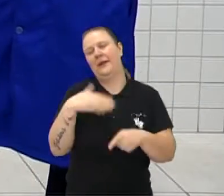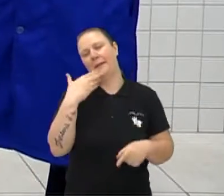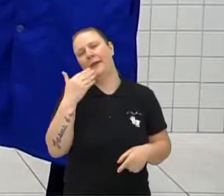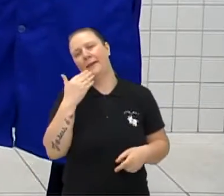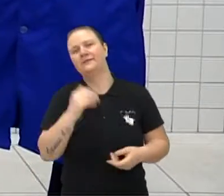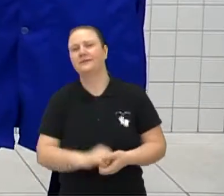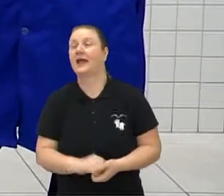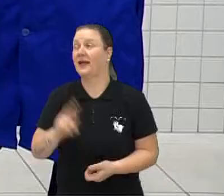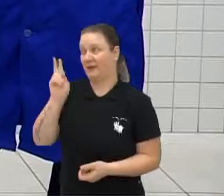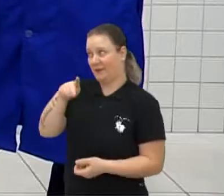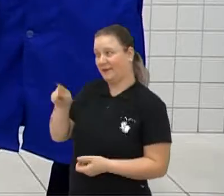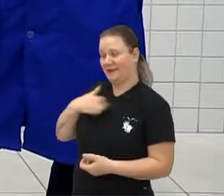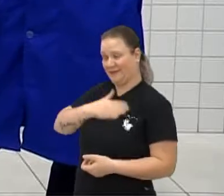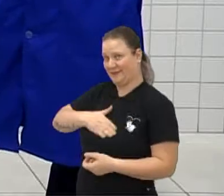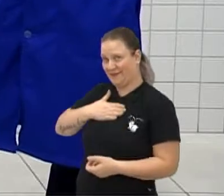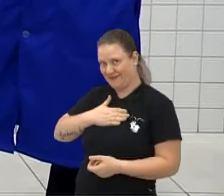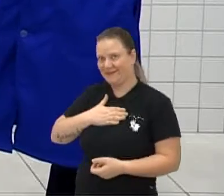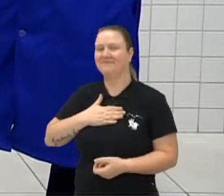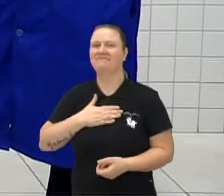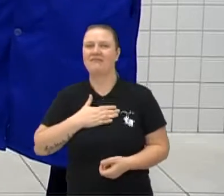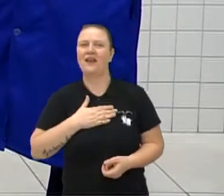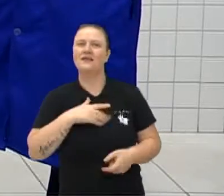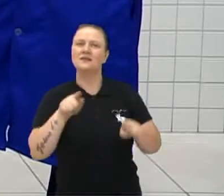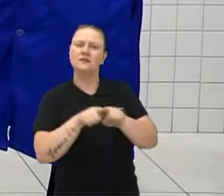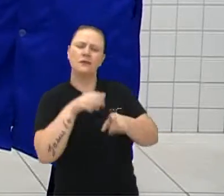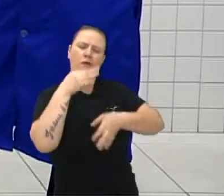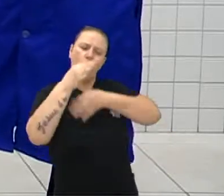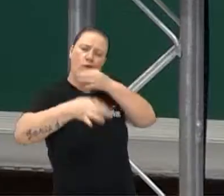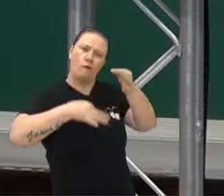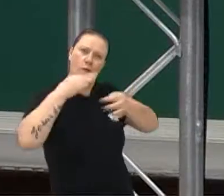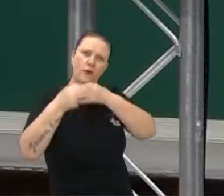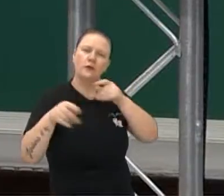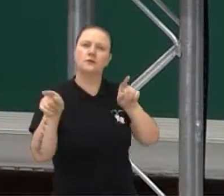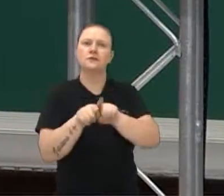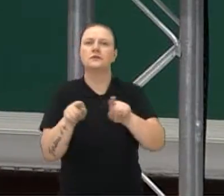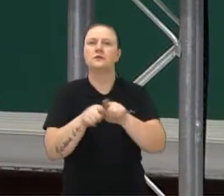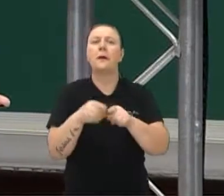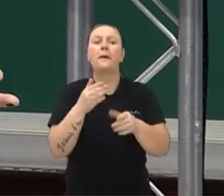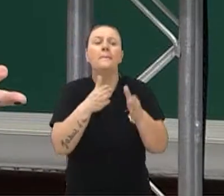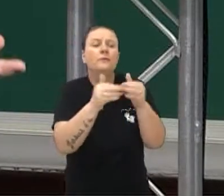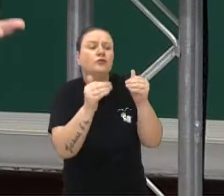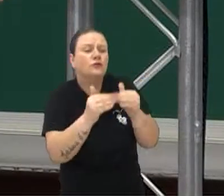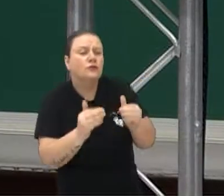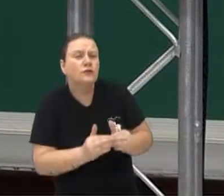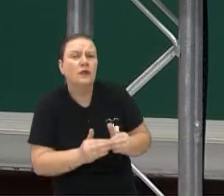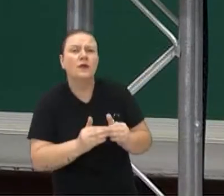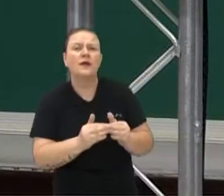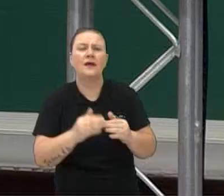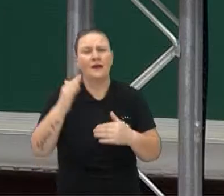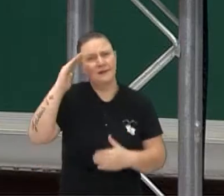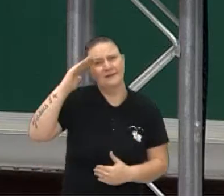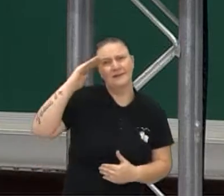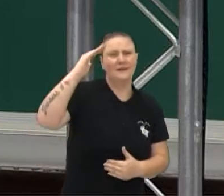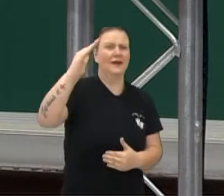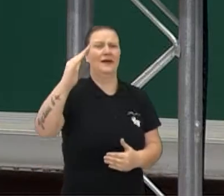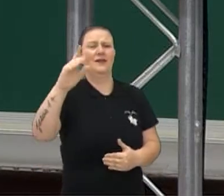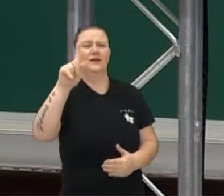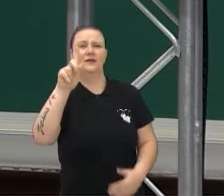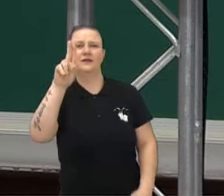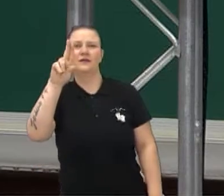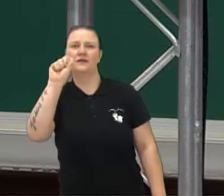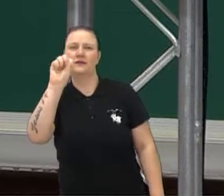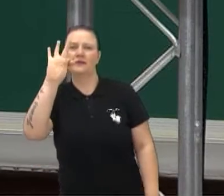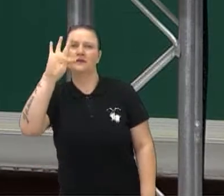Isso aí. E também temos mais uns comentários aqui, pedidos, né? Mande um salve para Gustavo